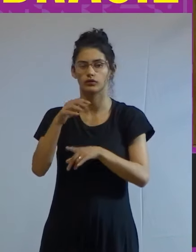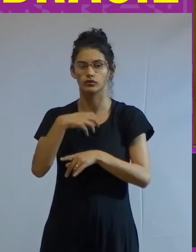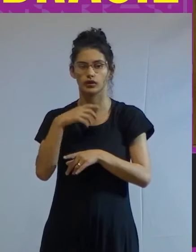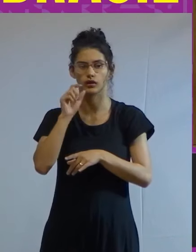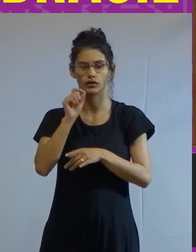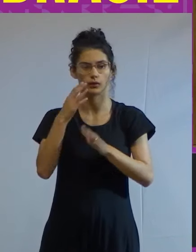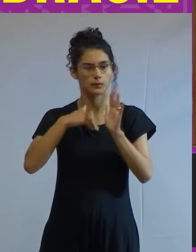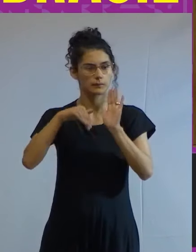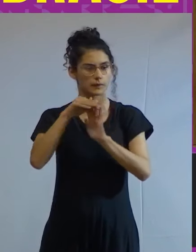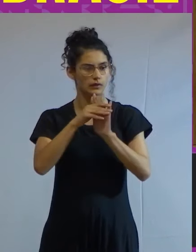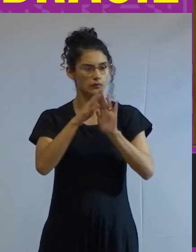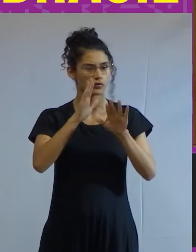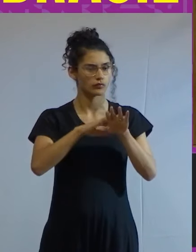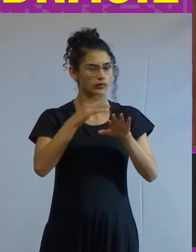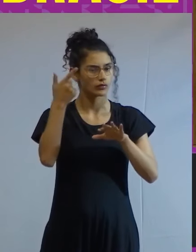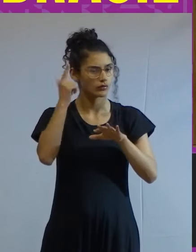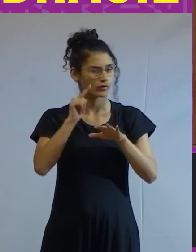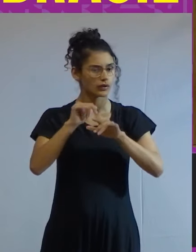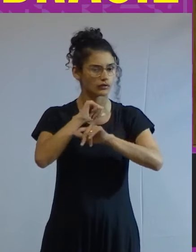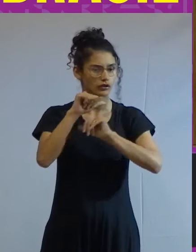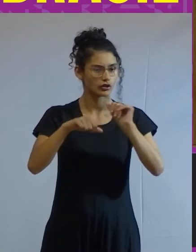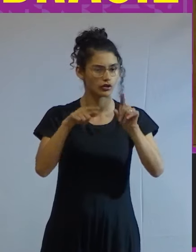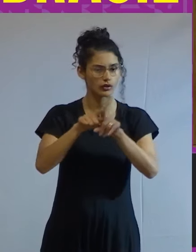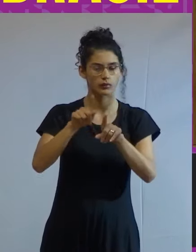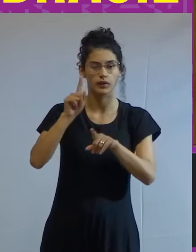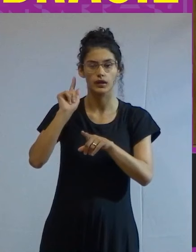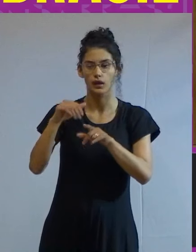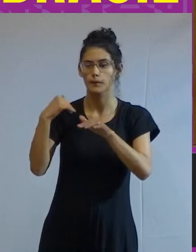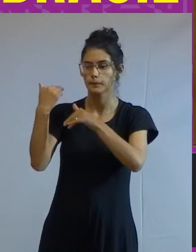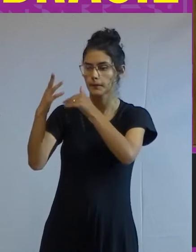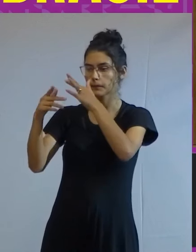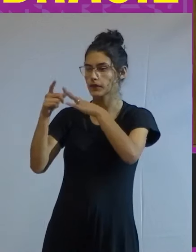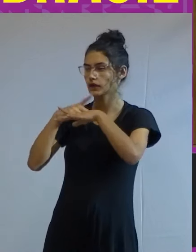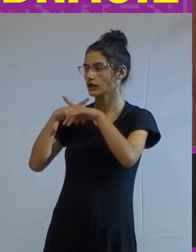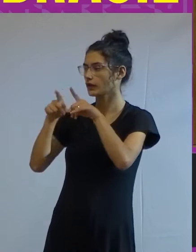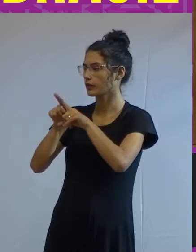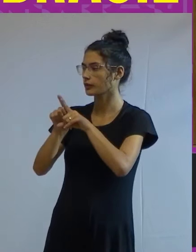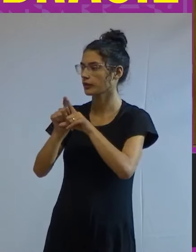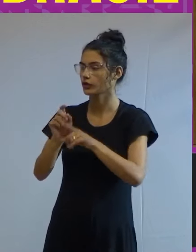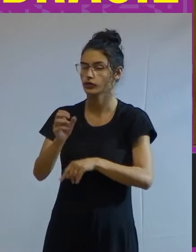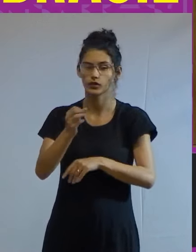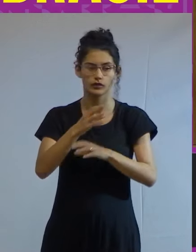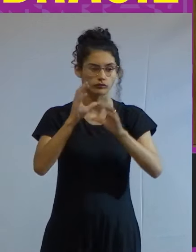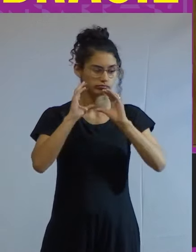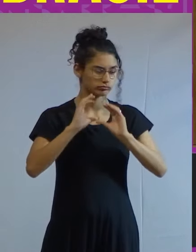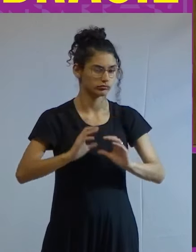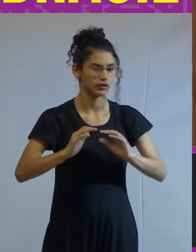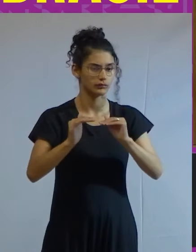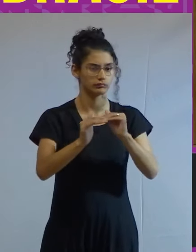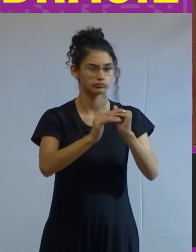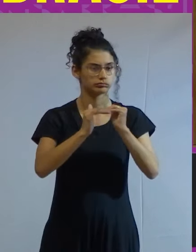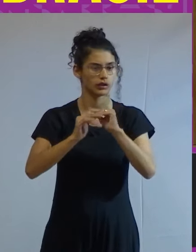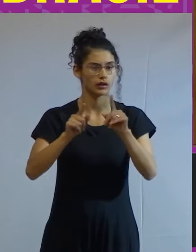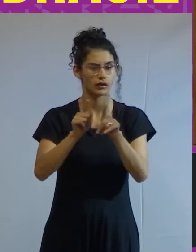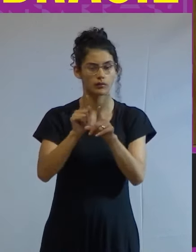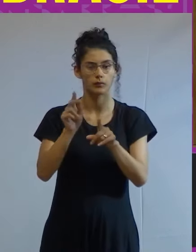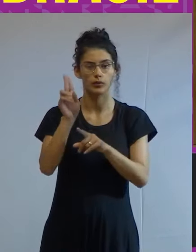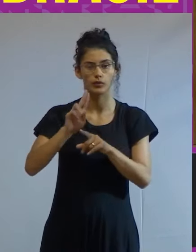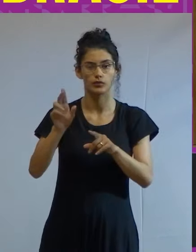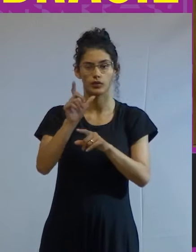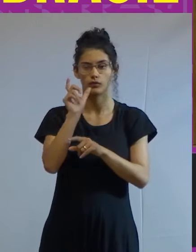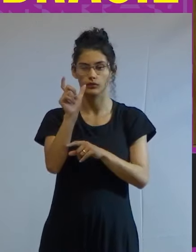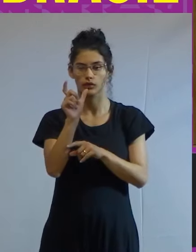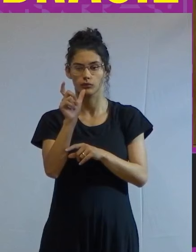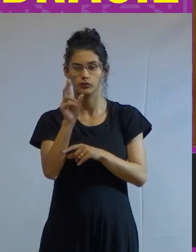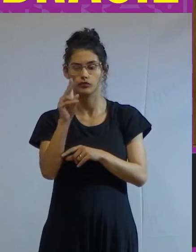que o máximo que se consegue nessa operação é a constituição de uma cidadania regulada para usar o termo